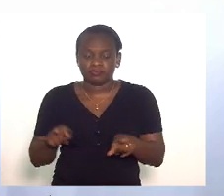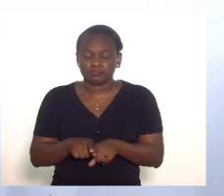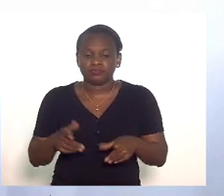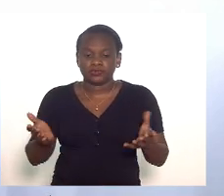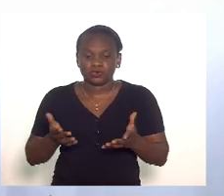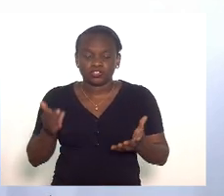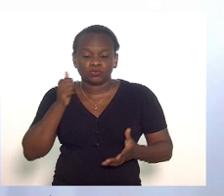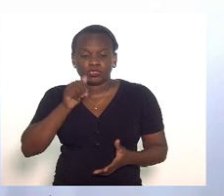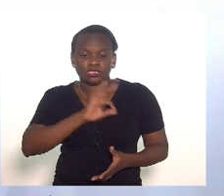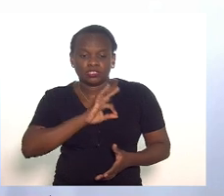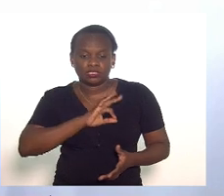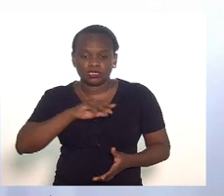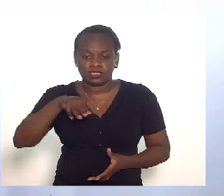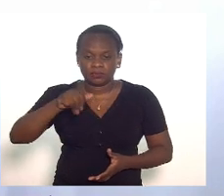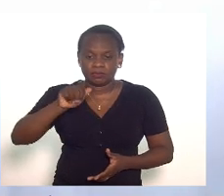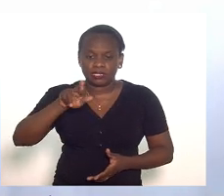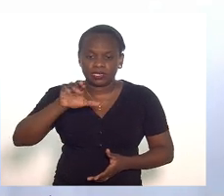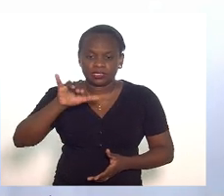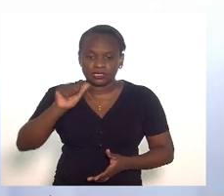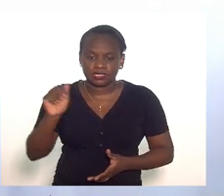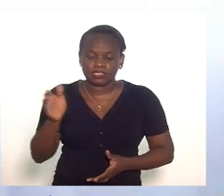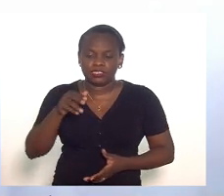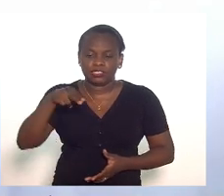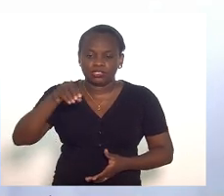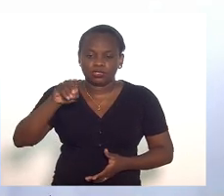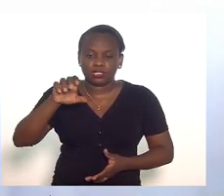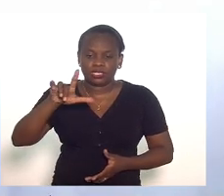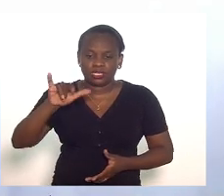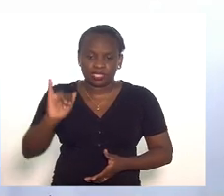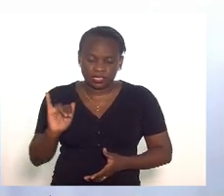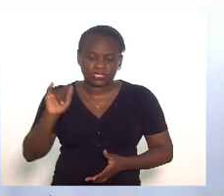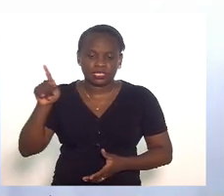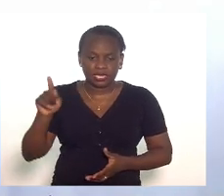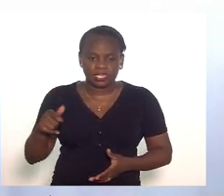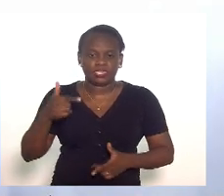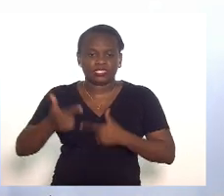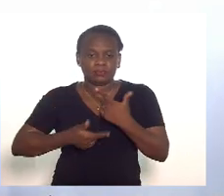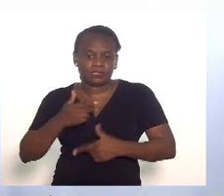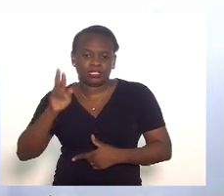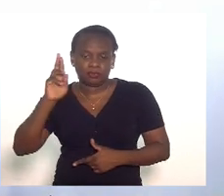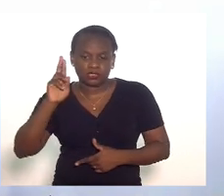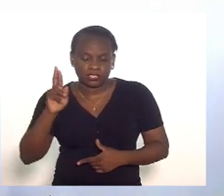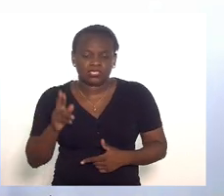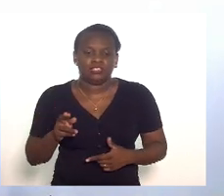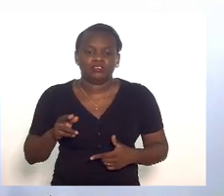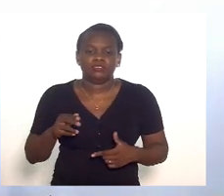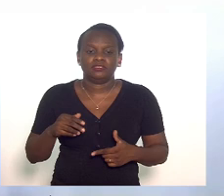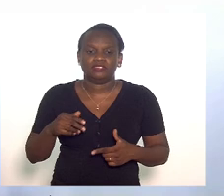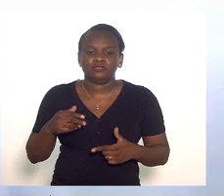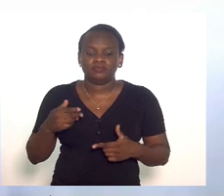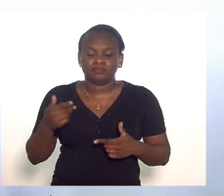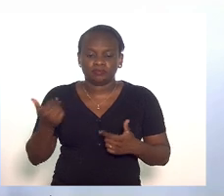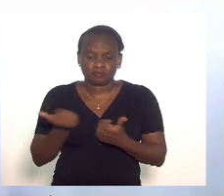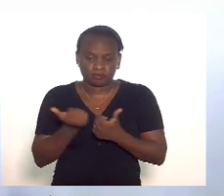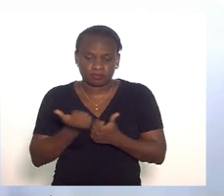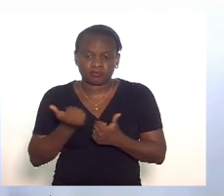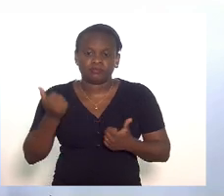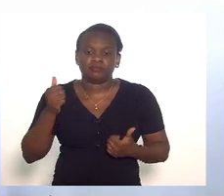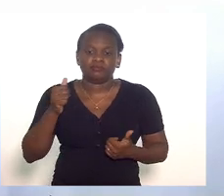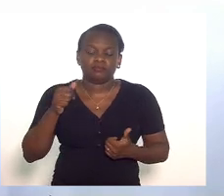a delegada Márcia Noeri que assume que vem conduzindo na gestão do delegado Alanturnov a